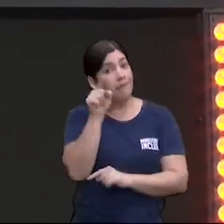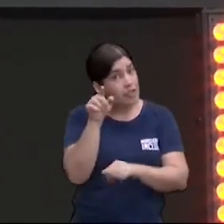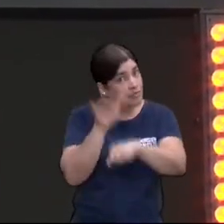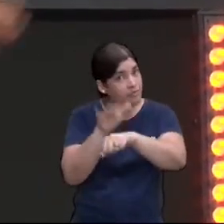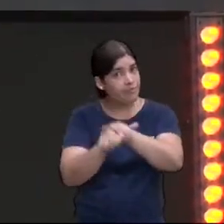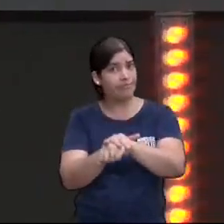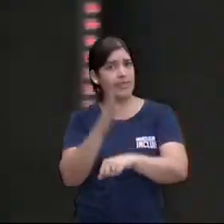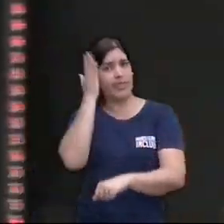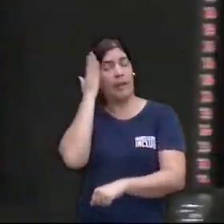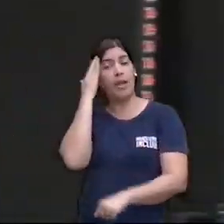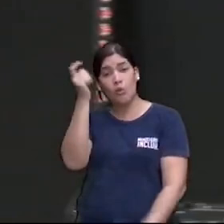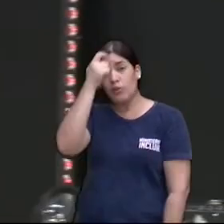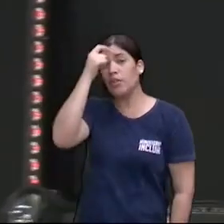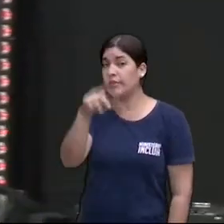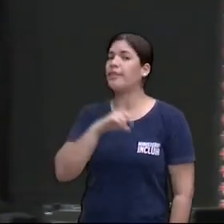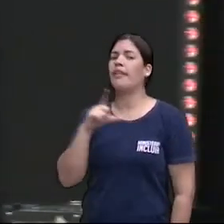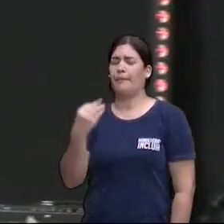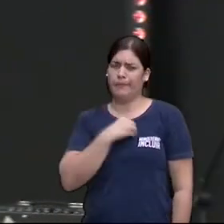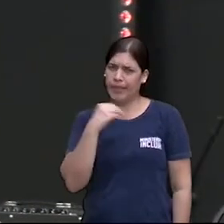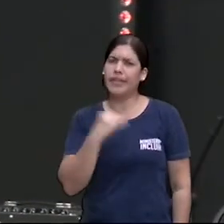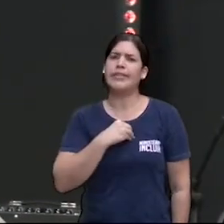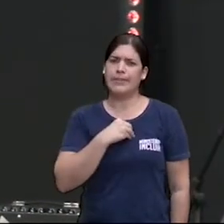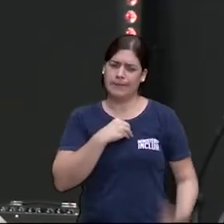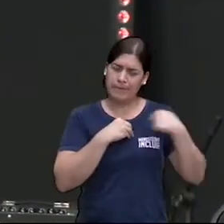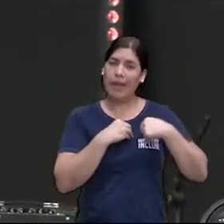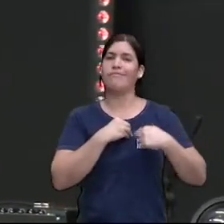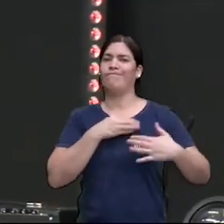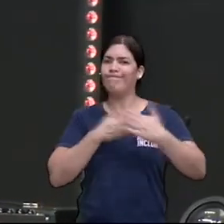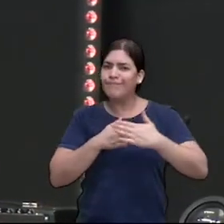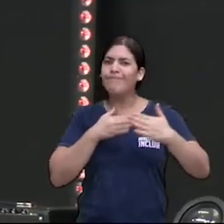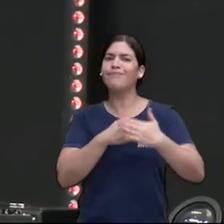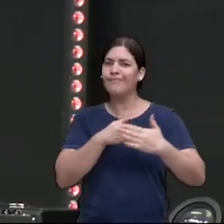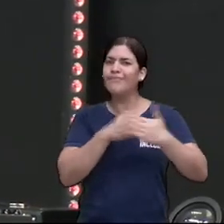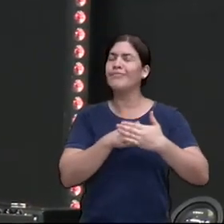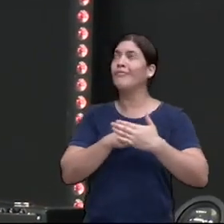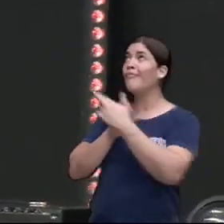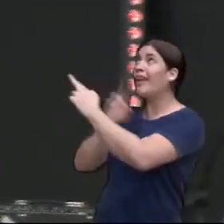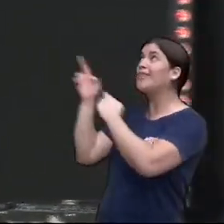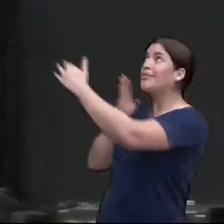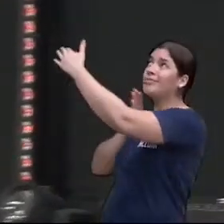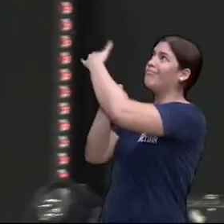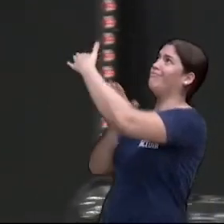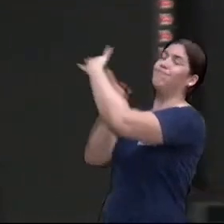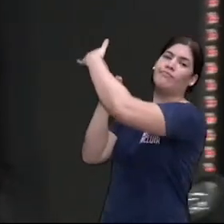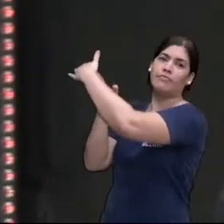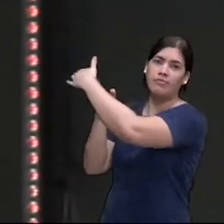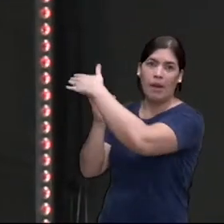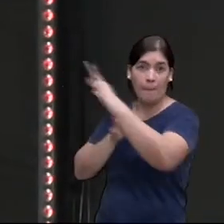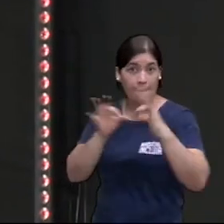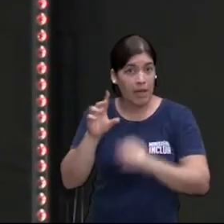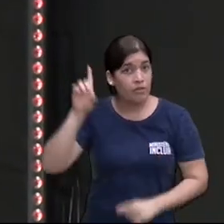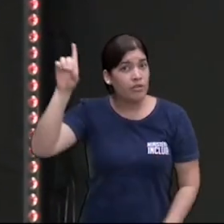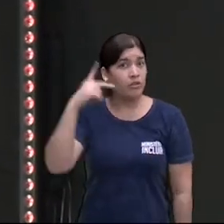pecado e o pecado ele é um obstáculo à sua relação com Deus e o plano de Deus na sua vida